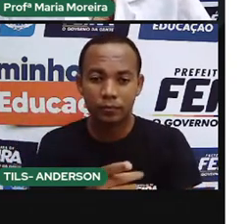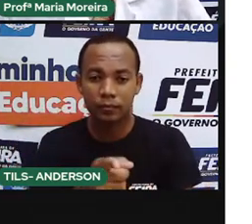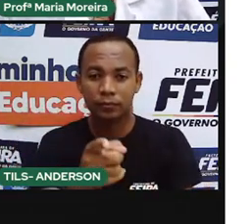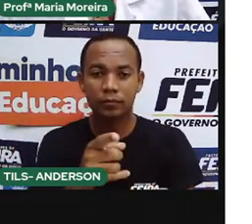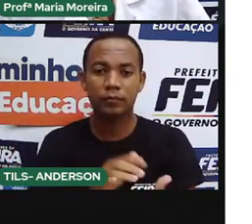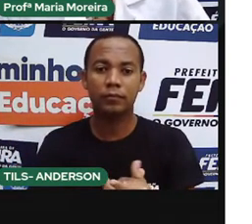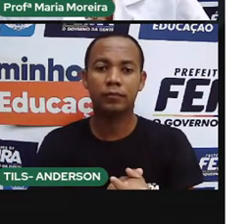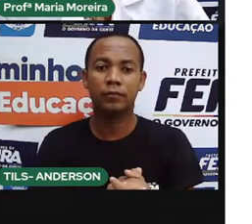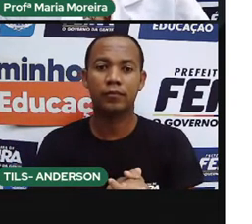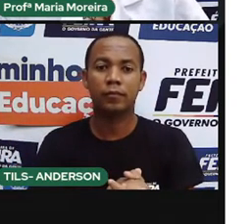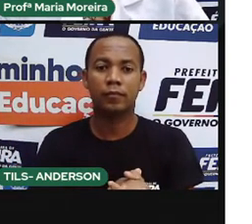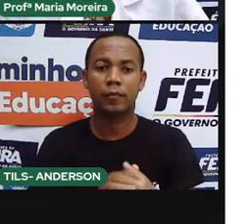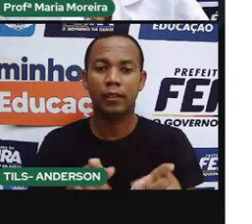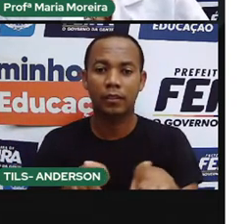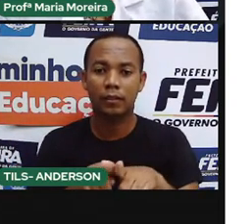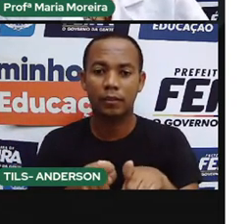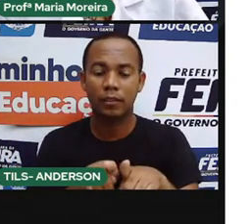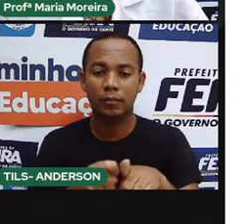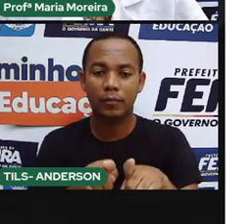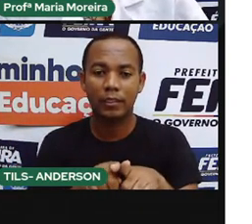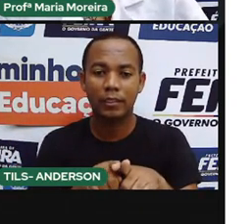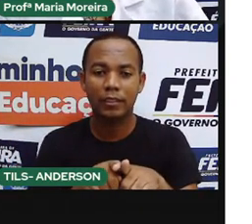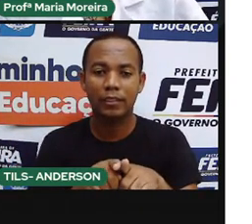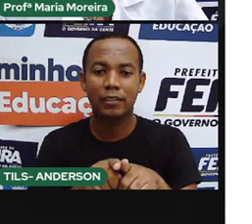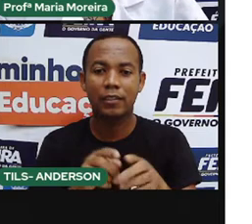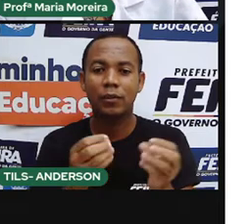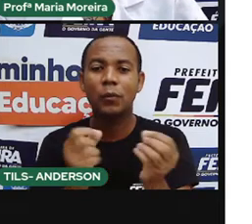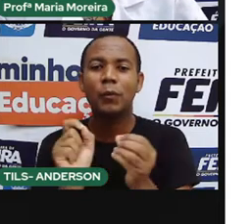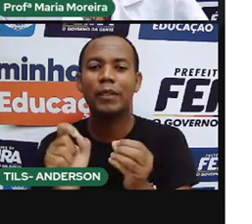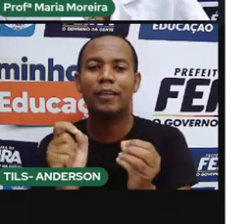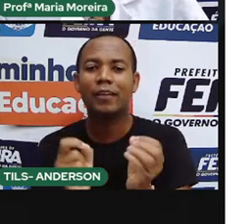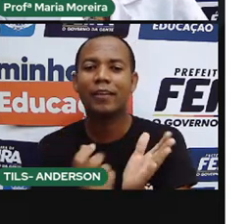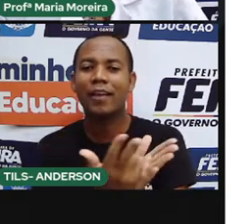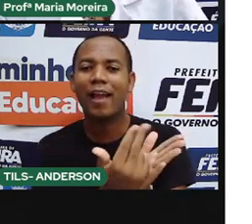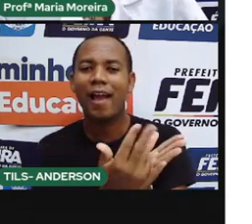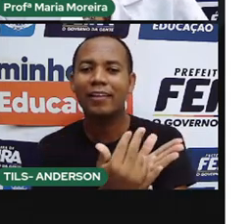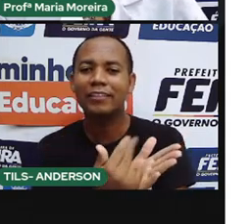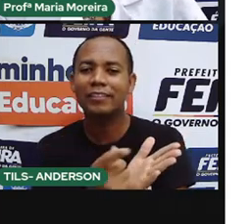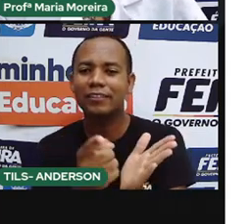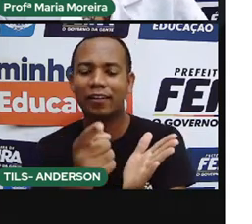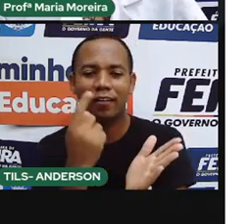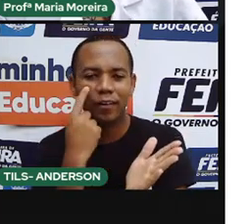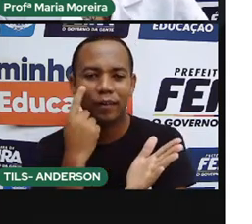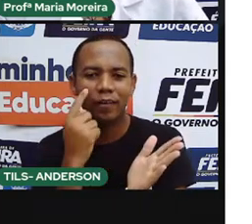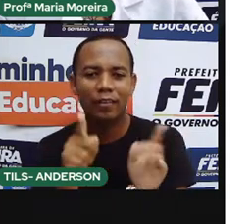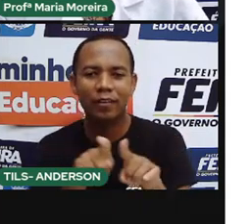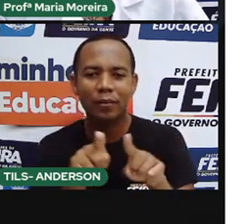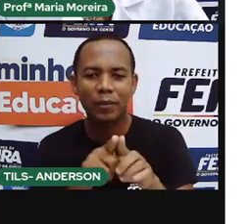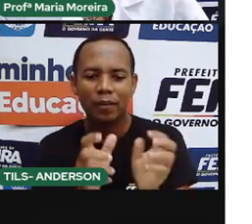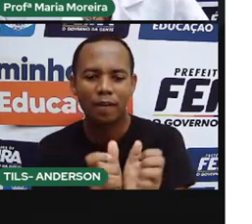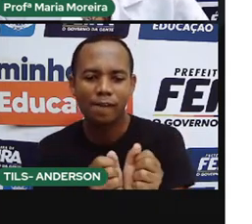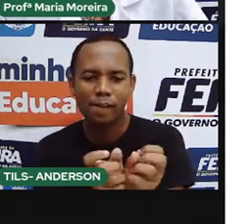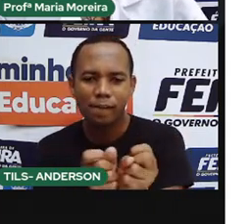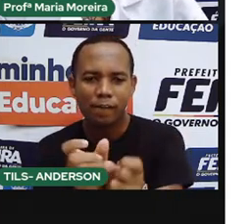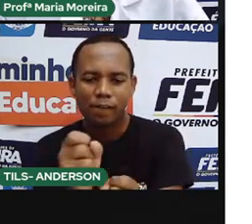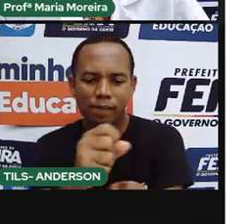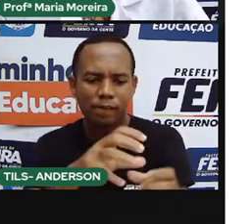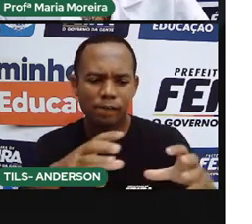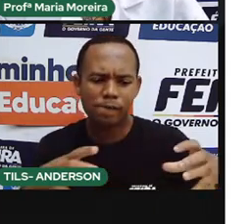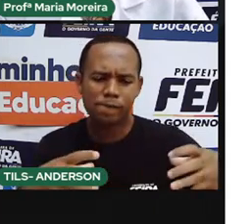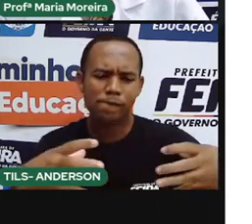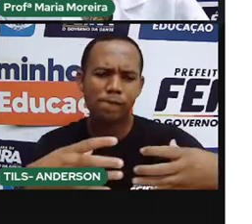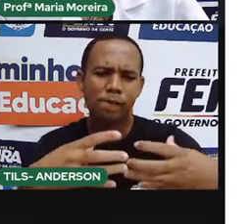Bom, fazem objetos de arte, posse e vasos de cerâmica, máscaras coladas, com materiais da natureza.